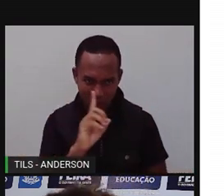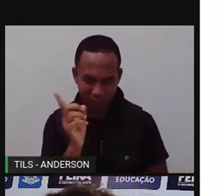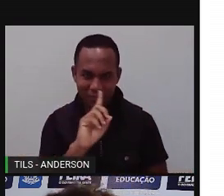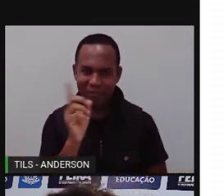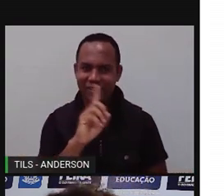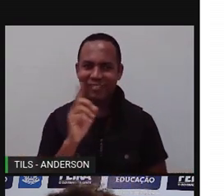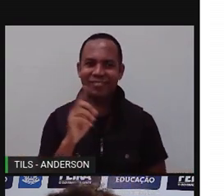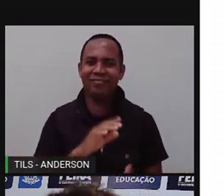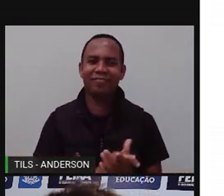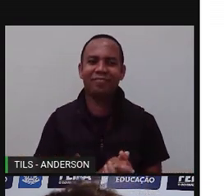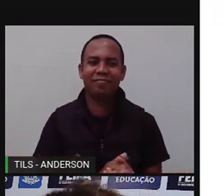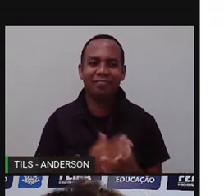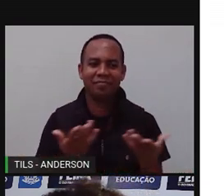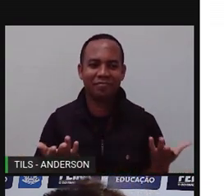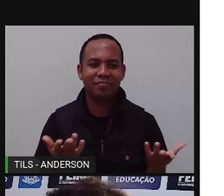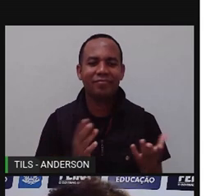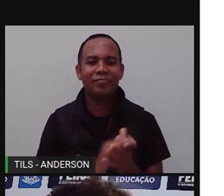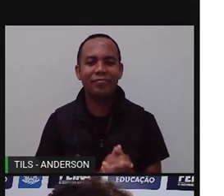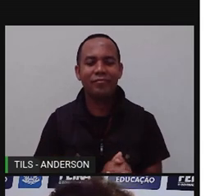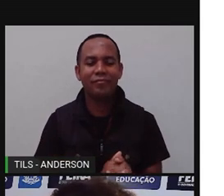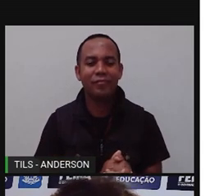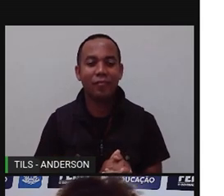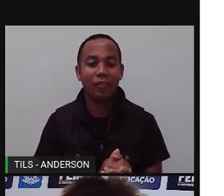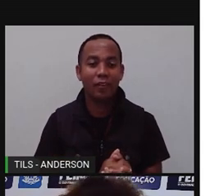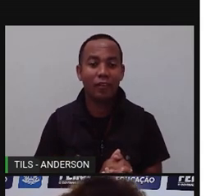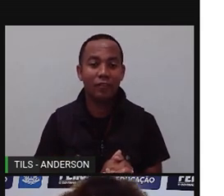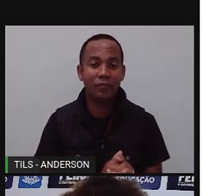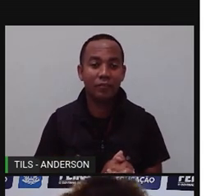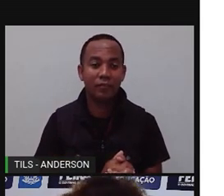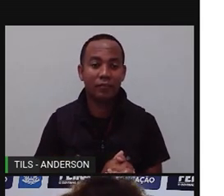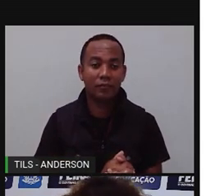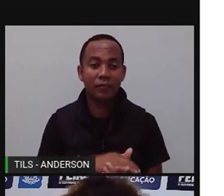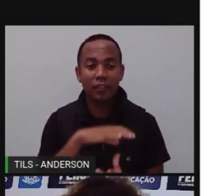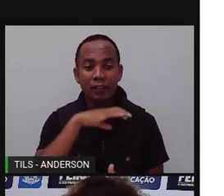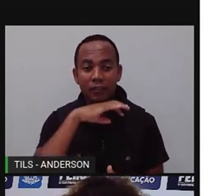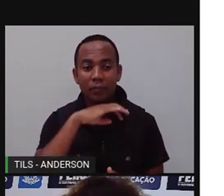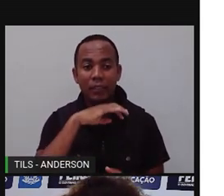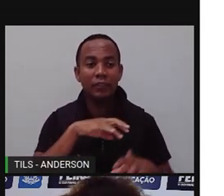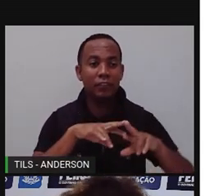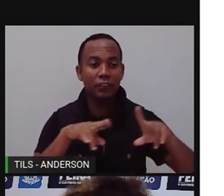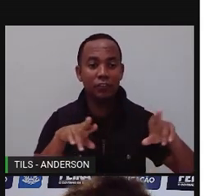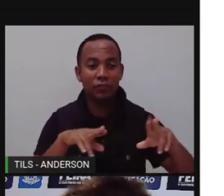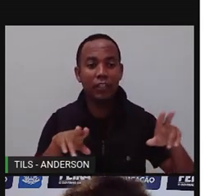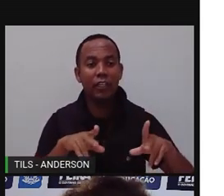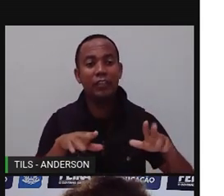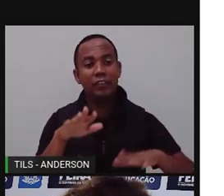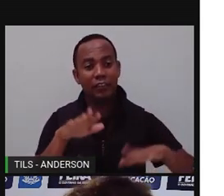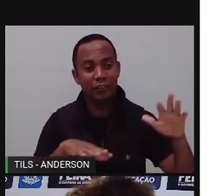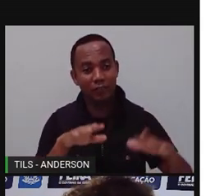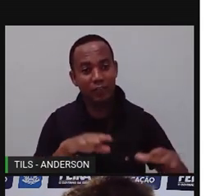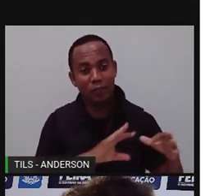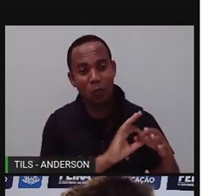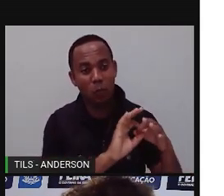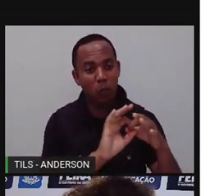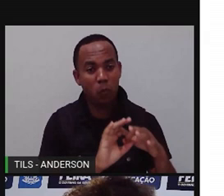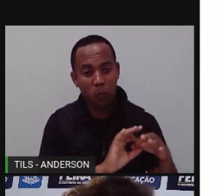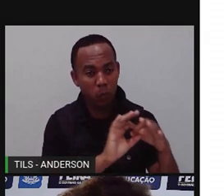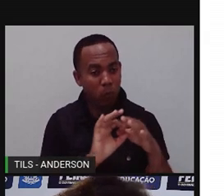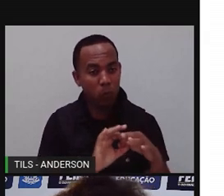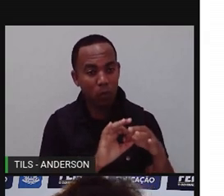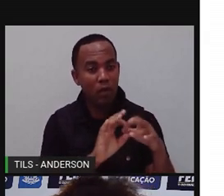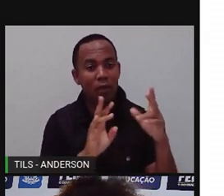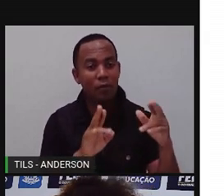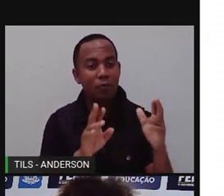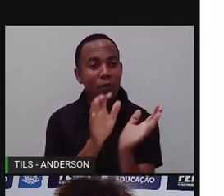entre indivíduos de espécies diferentes também, elas podem ser harmônicas, boas no caso, como é o caso da primeira